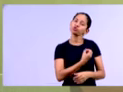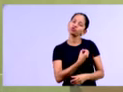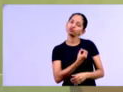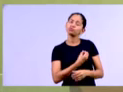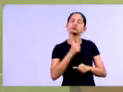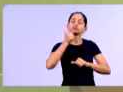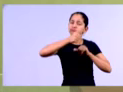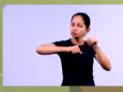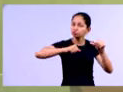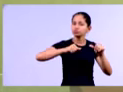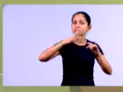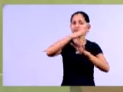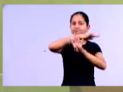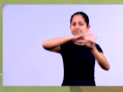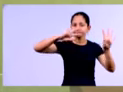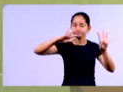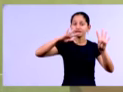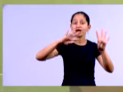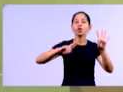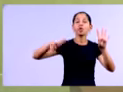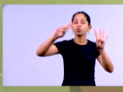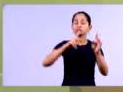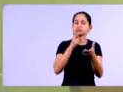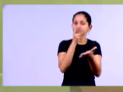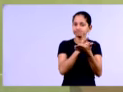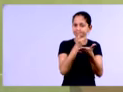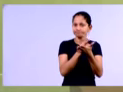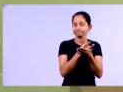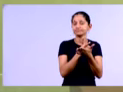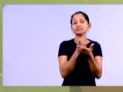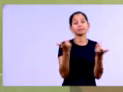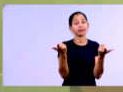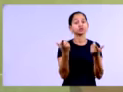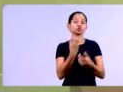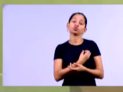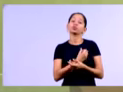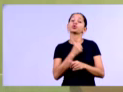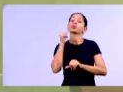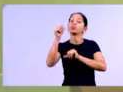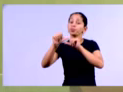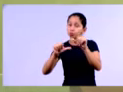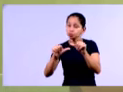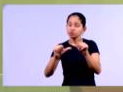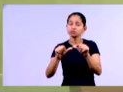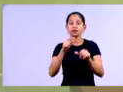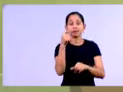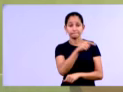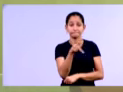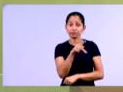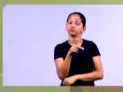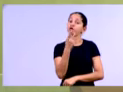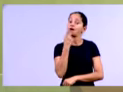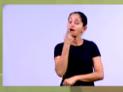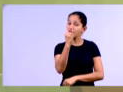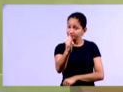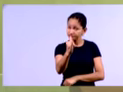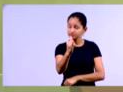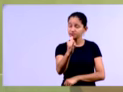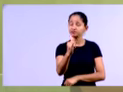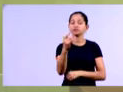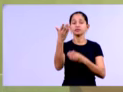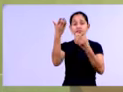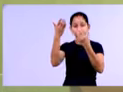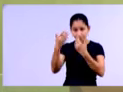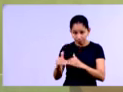as mesmas planilhas e aplicando a fórmula. Lembrando, como o professor Kenney bem explicou, que no dia da